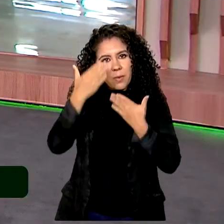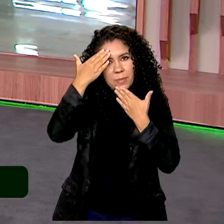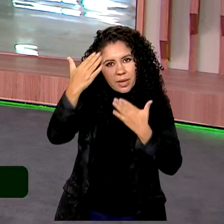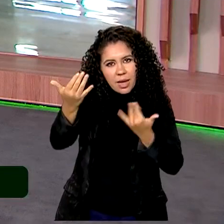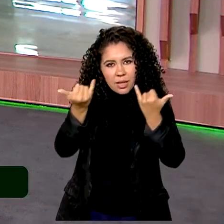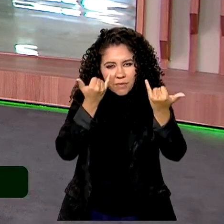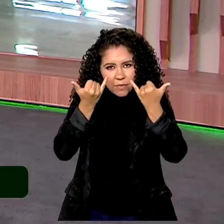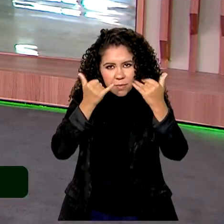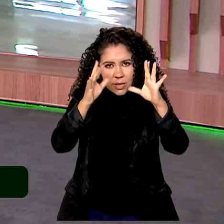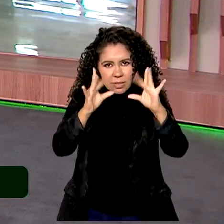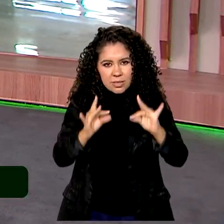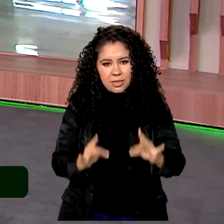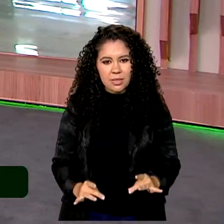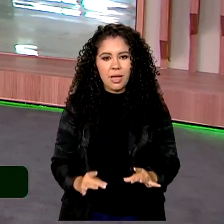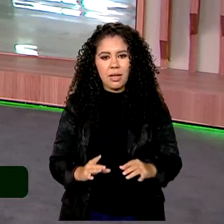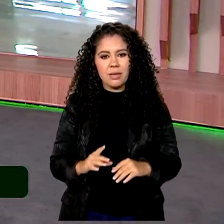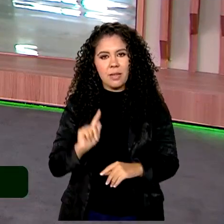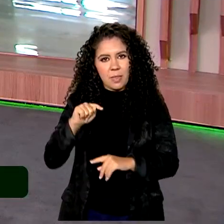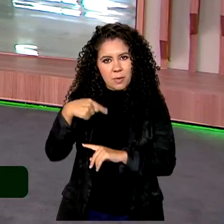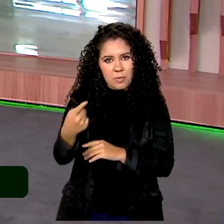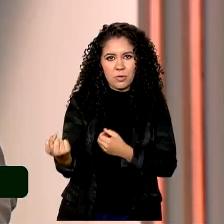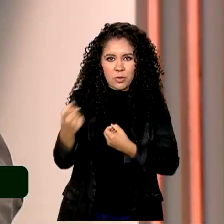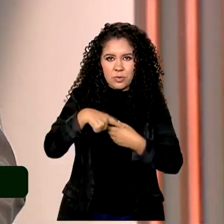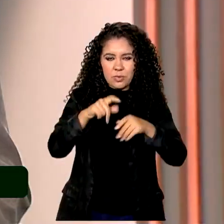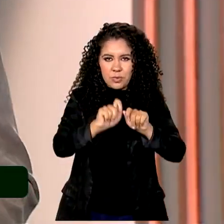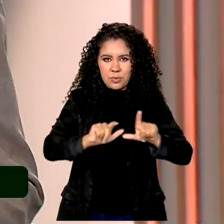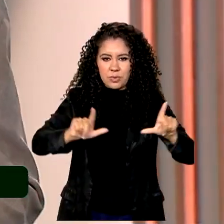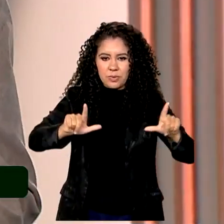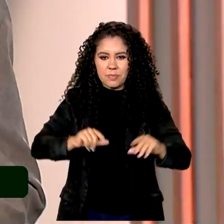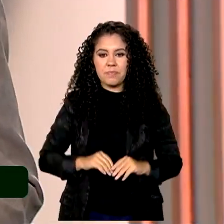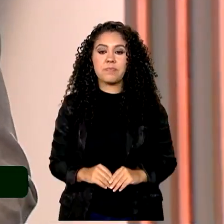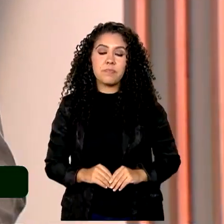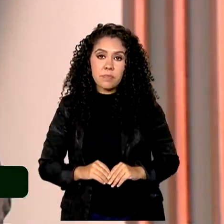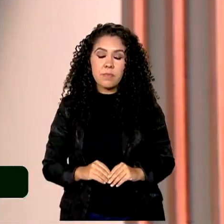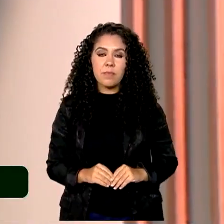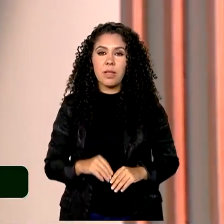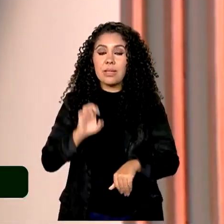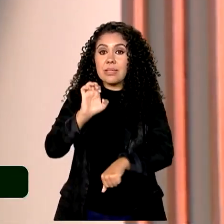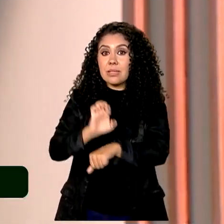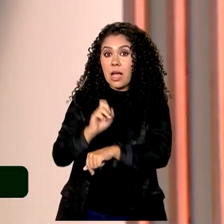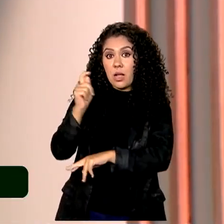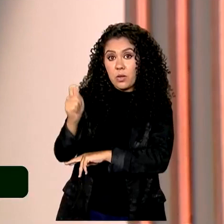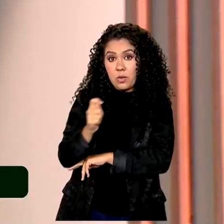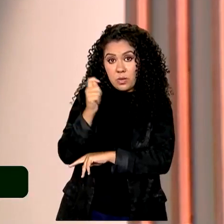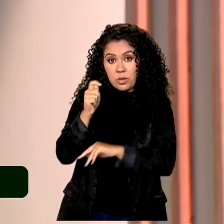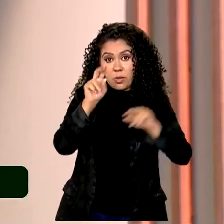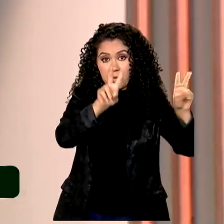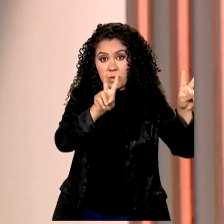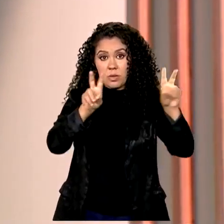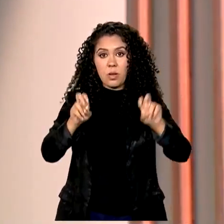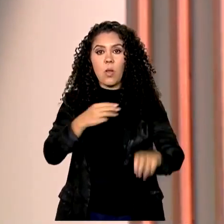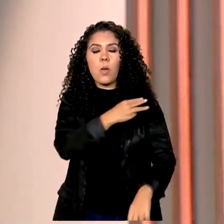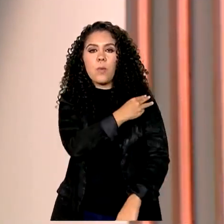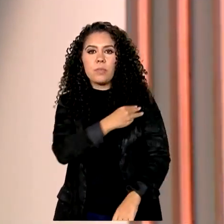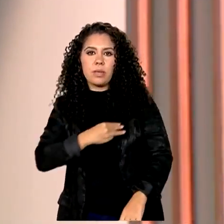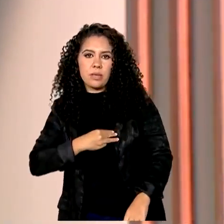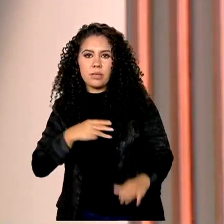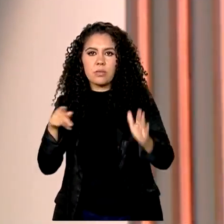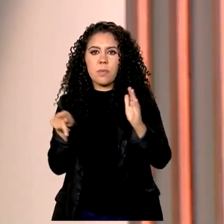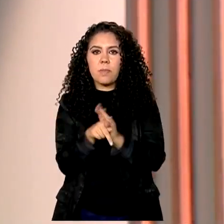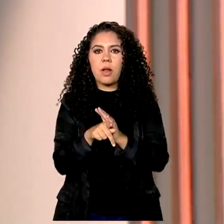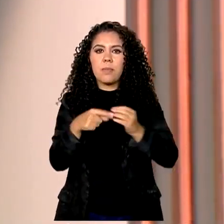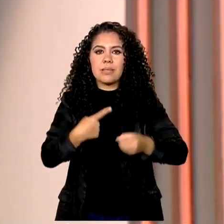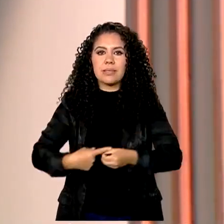obrigado pelas informações. A gente volta a falar mais tarde. Rio Grande do Sul, agora, o ministro da cidade, Jader Filho, fez um